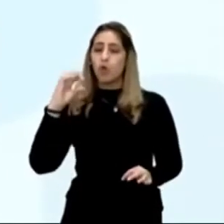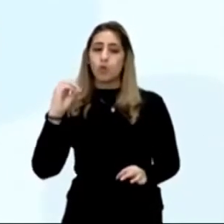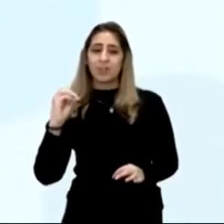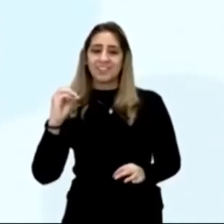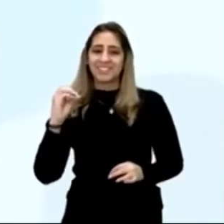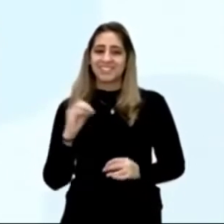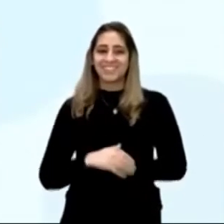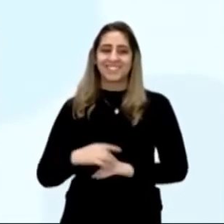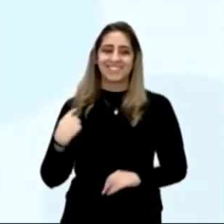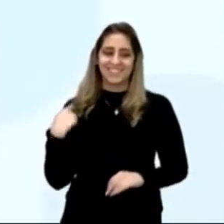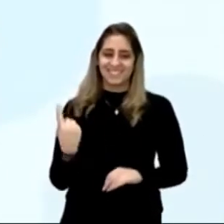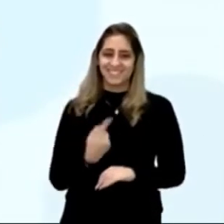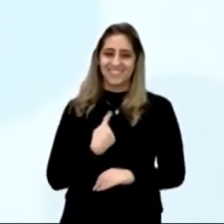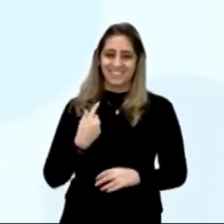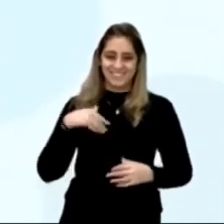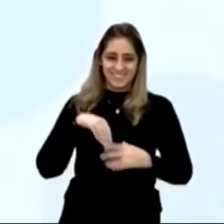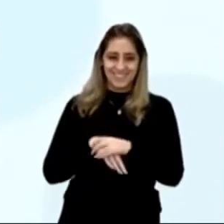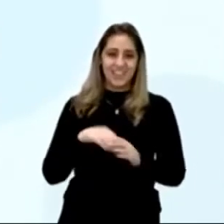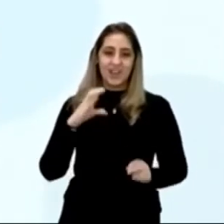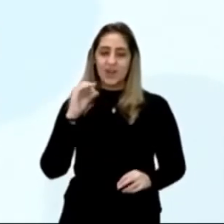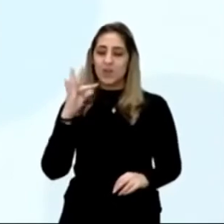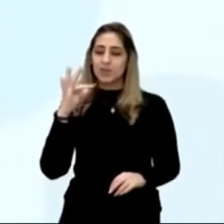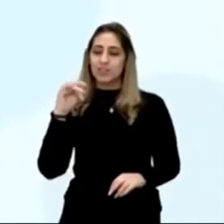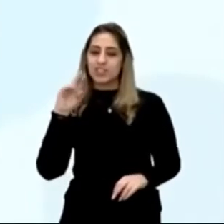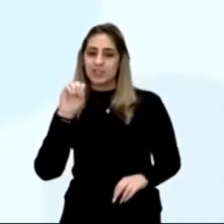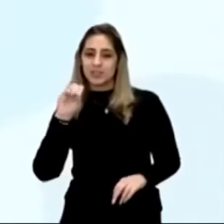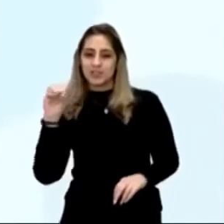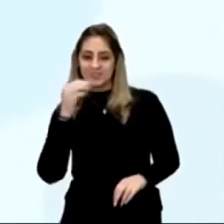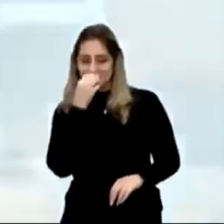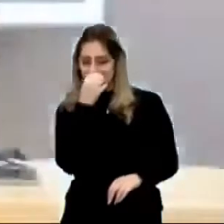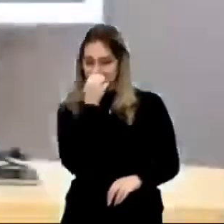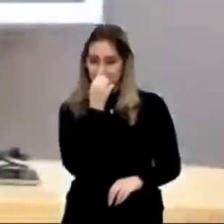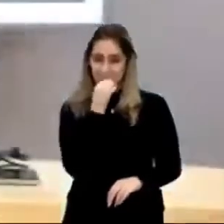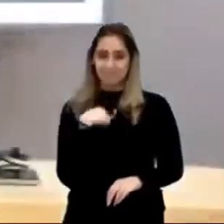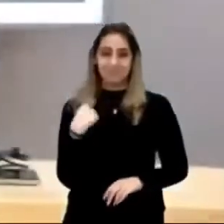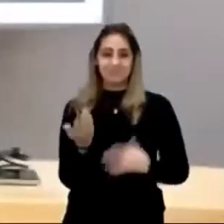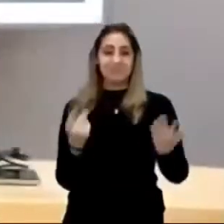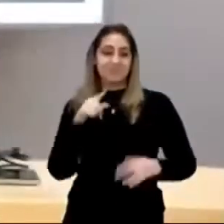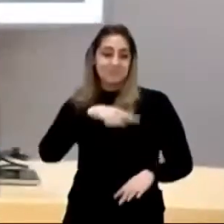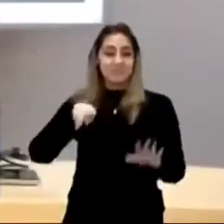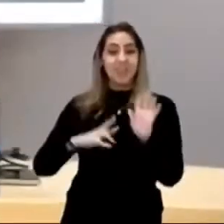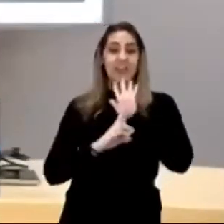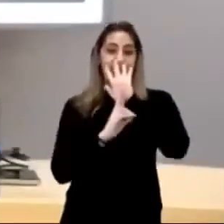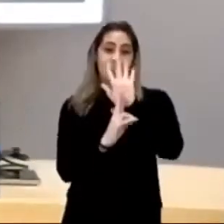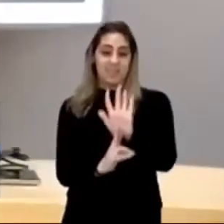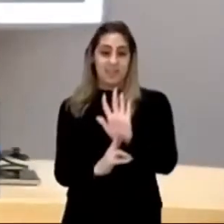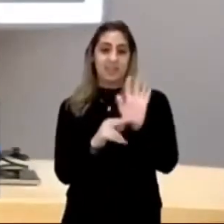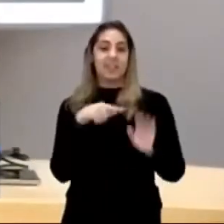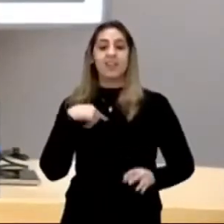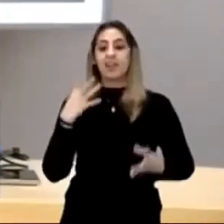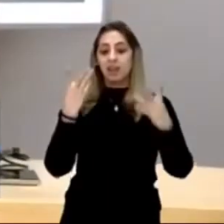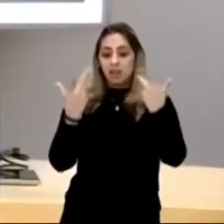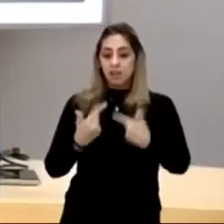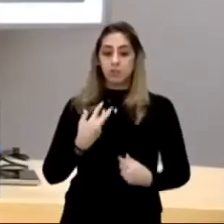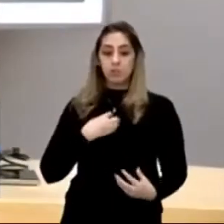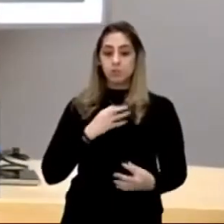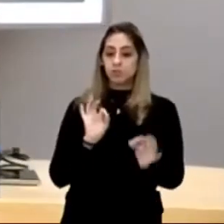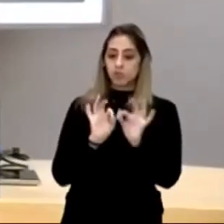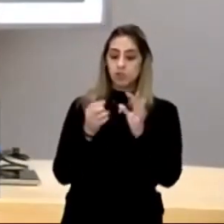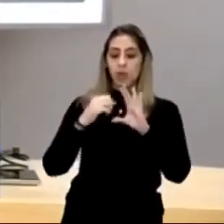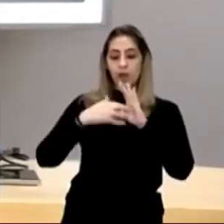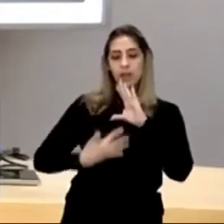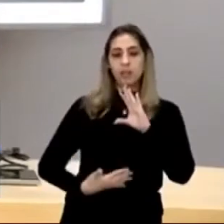cerrado, que lhe cobria o toltiço e as orelhas, ou seja, ele está retratando a feição, olha, eles tinham